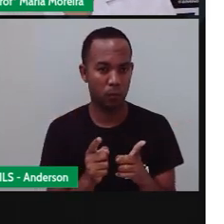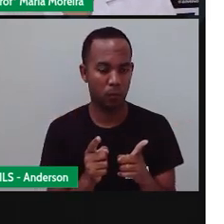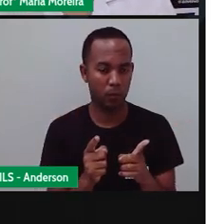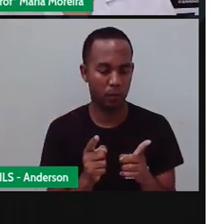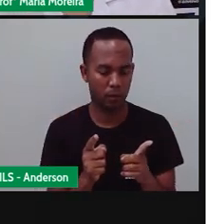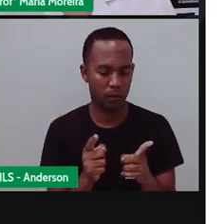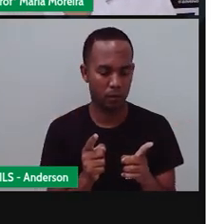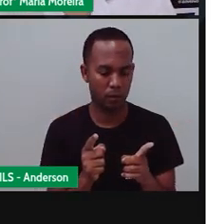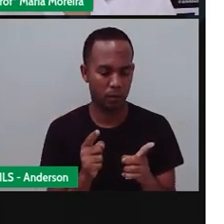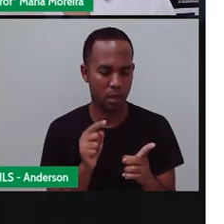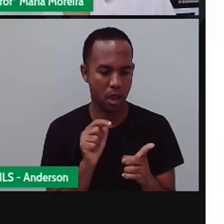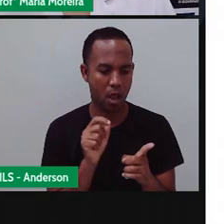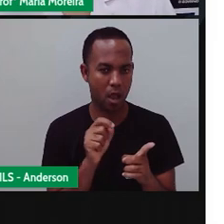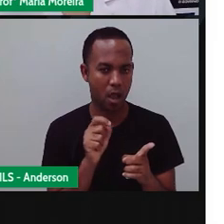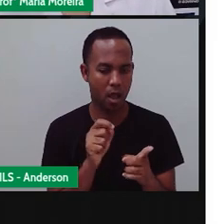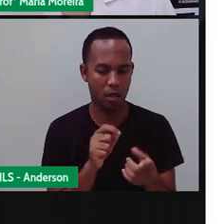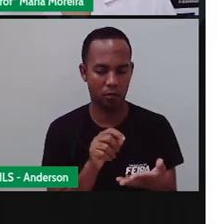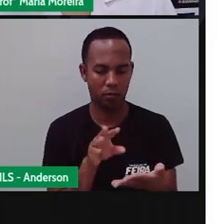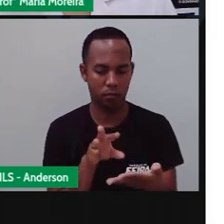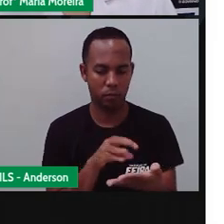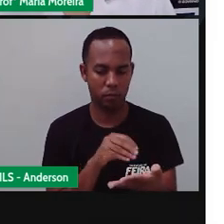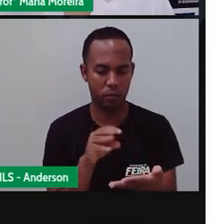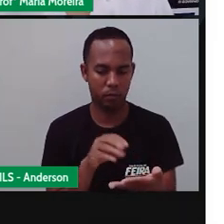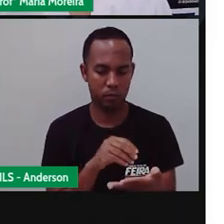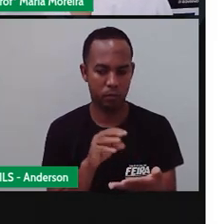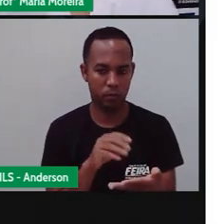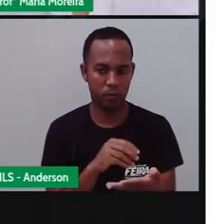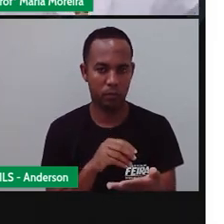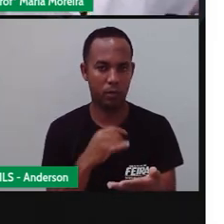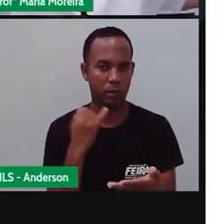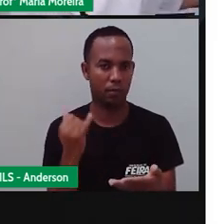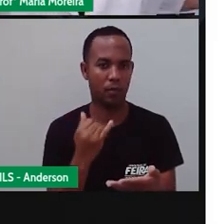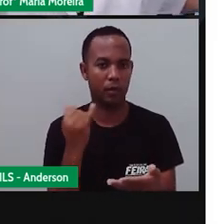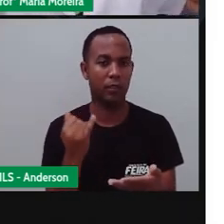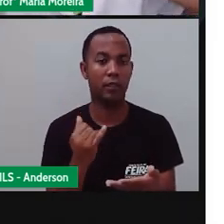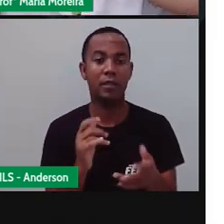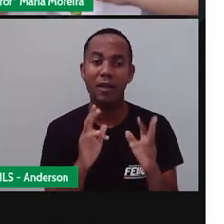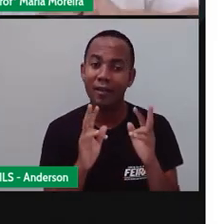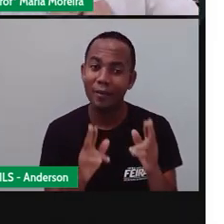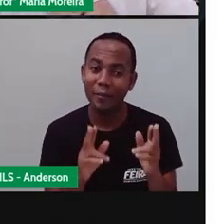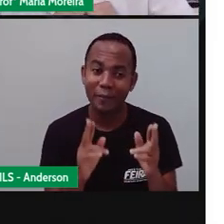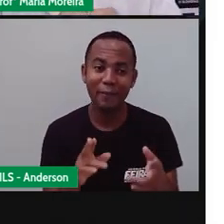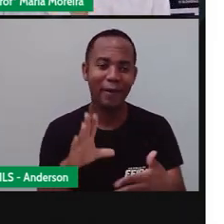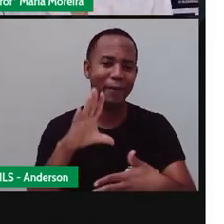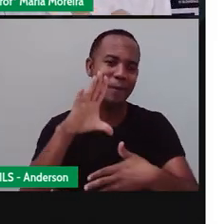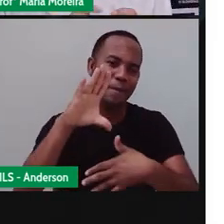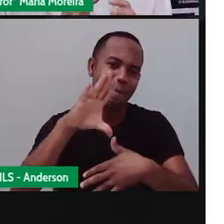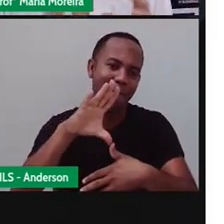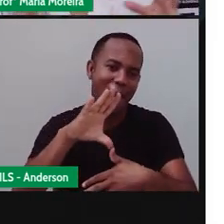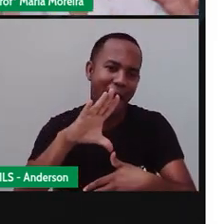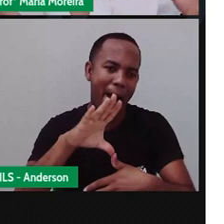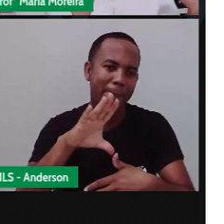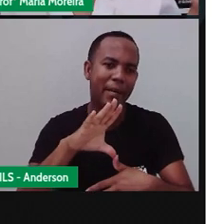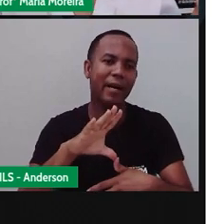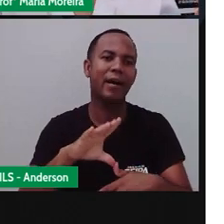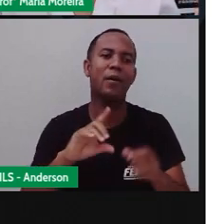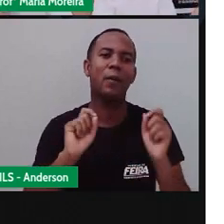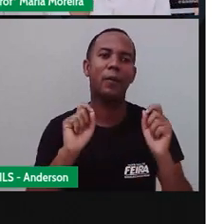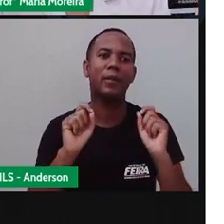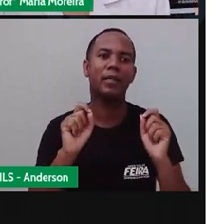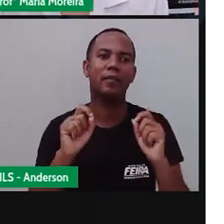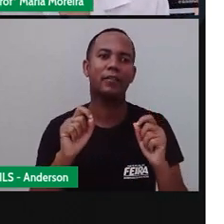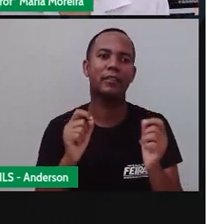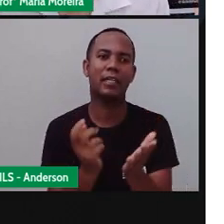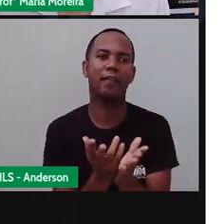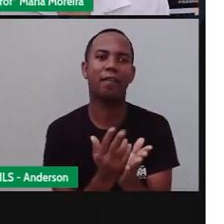redução do geral, né? Para o quê? Para o menor. Então, quando eu puder, vamos fazer